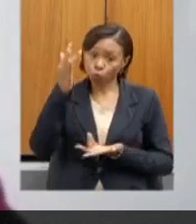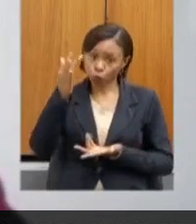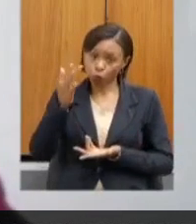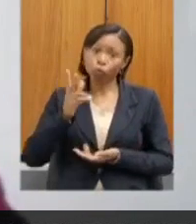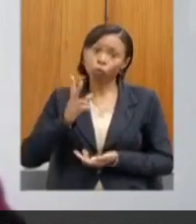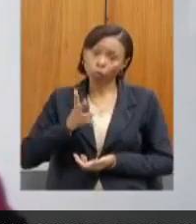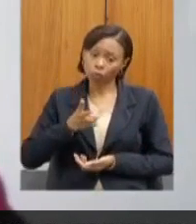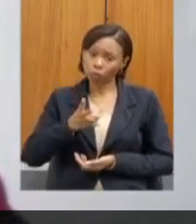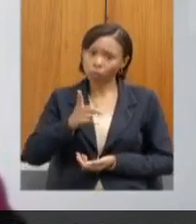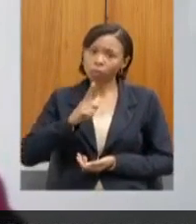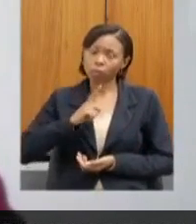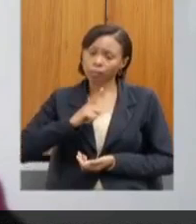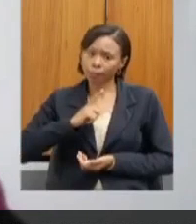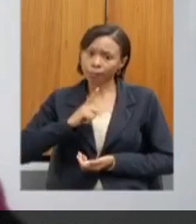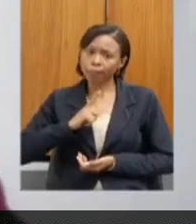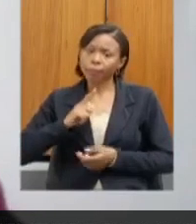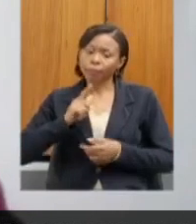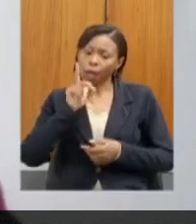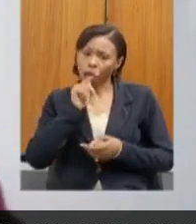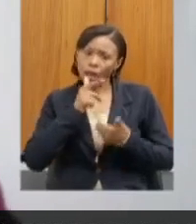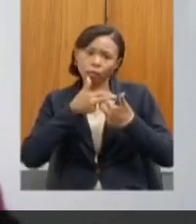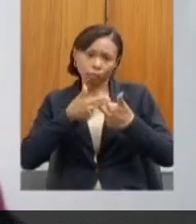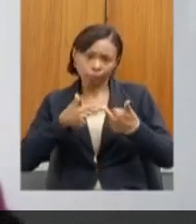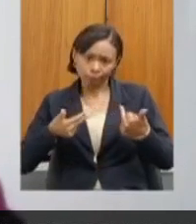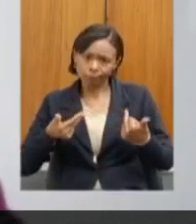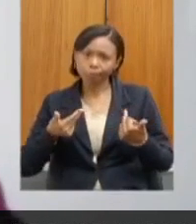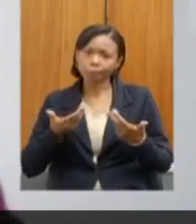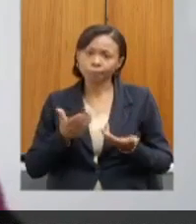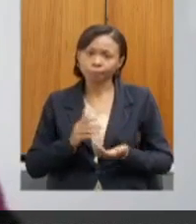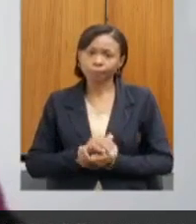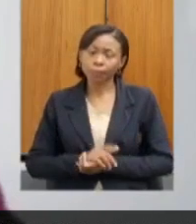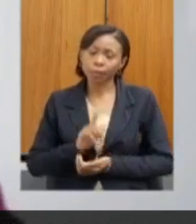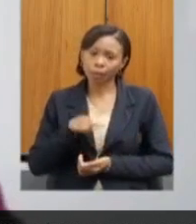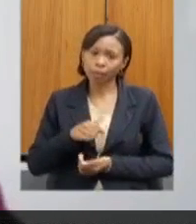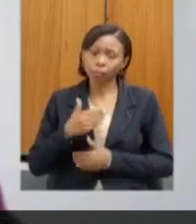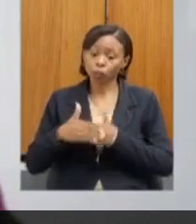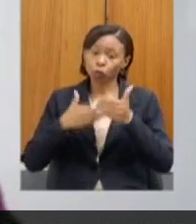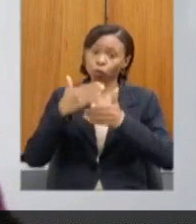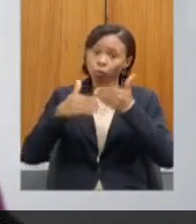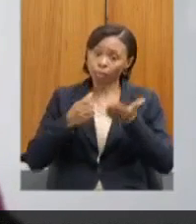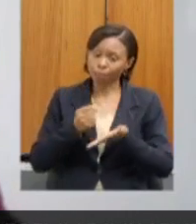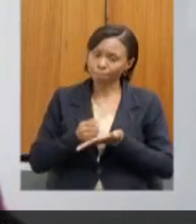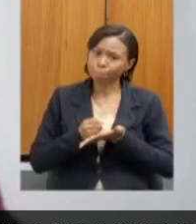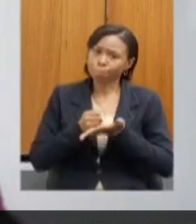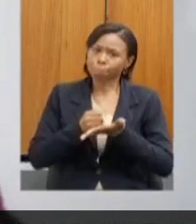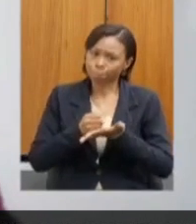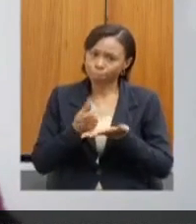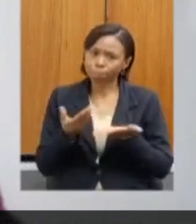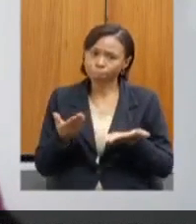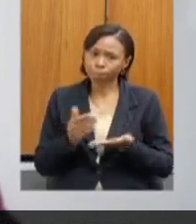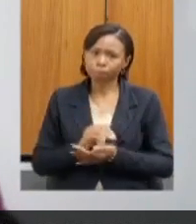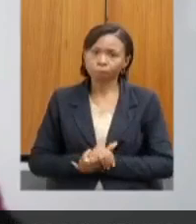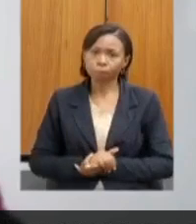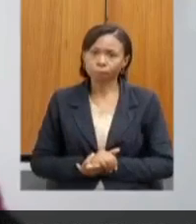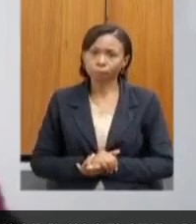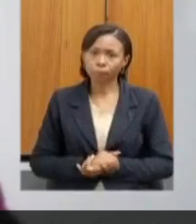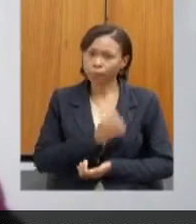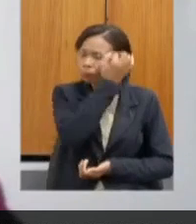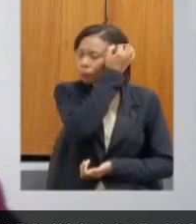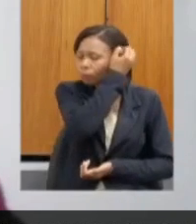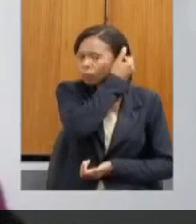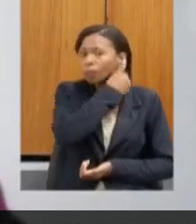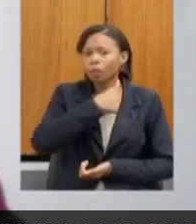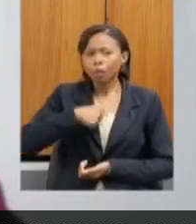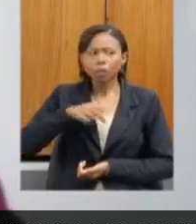que a gente chama do desenvolvimento sustentável. A gente está entendendo que, eu sempre